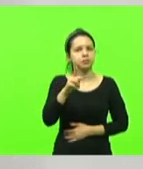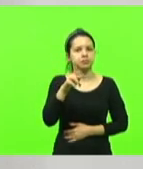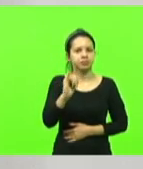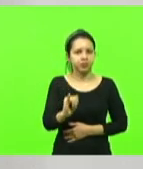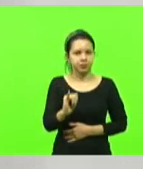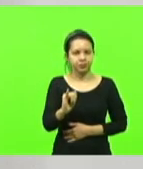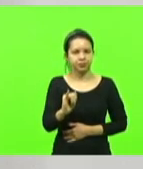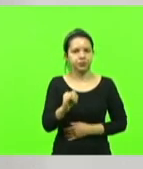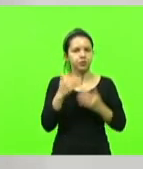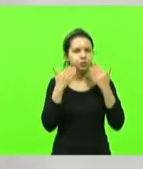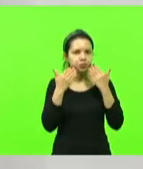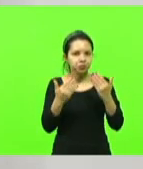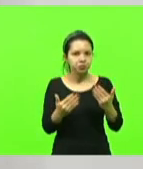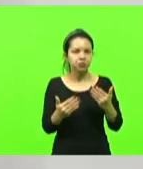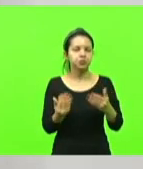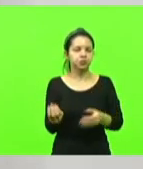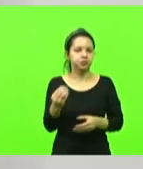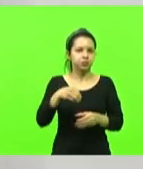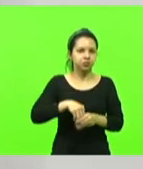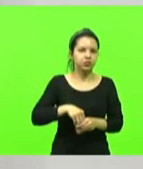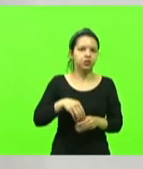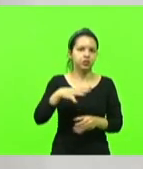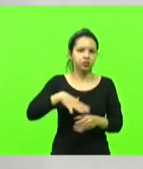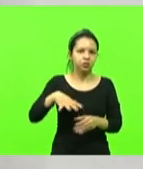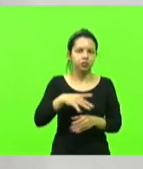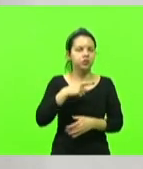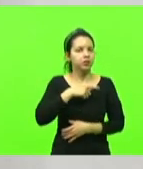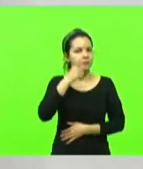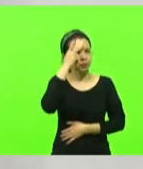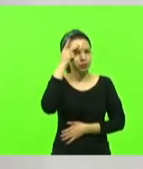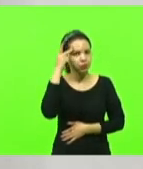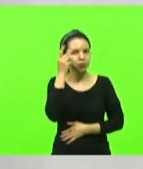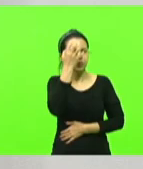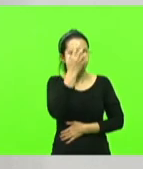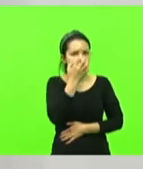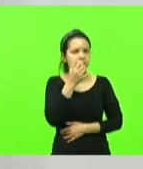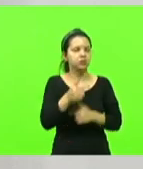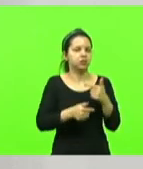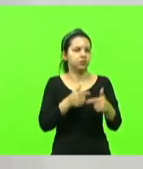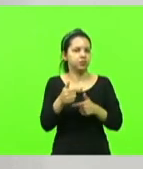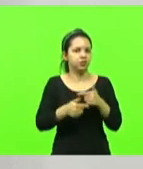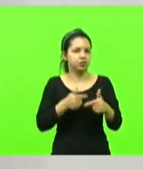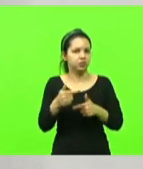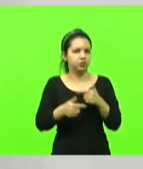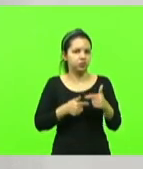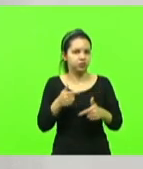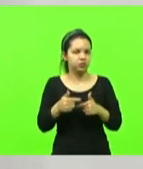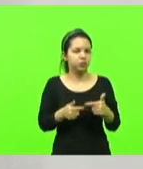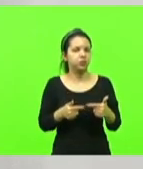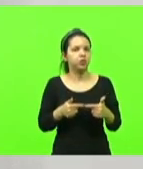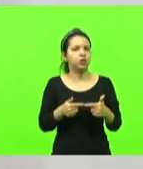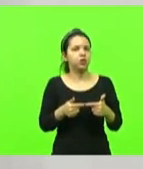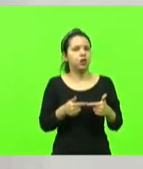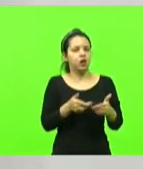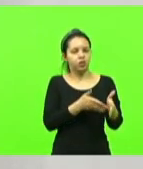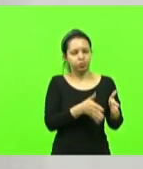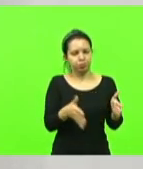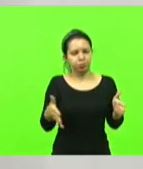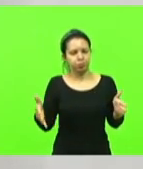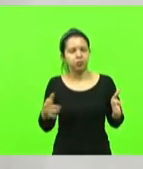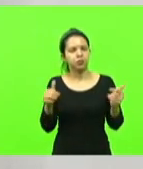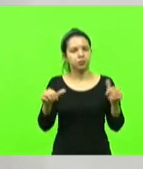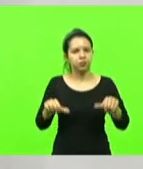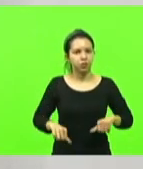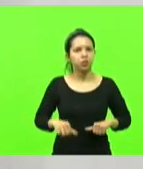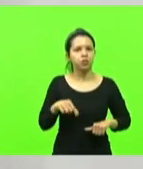ele mostrou que ali dentro tinham pessoas sérias trabalhando. Quanto mais ela se prolonga, pior para nós brasileiros,